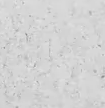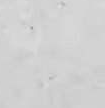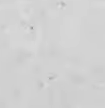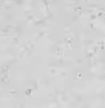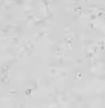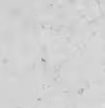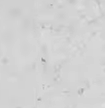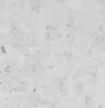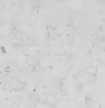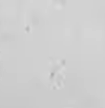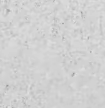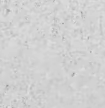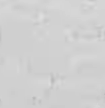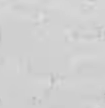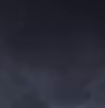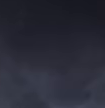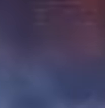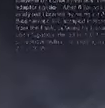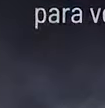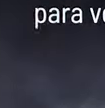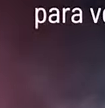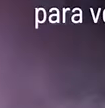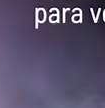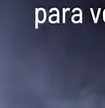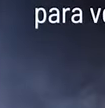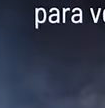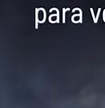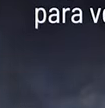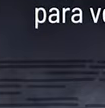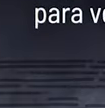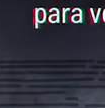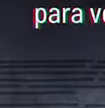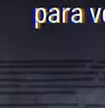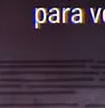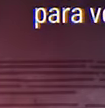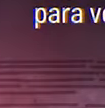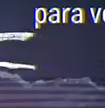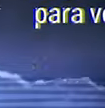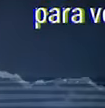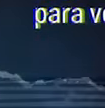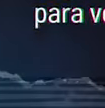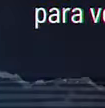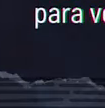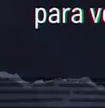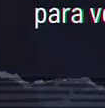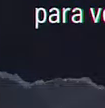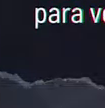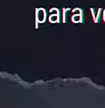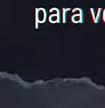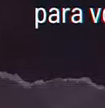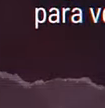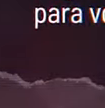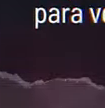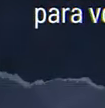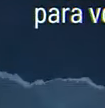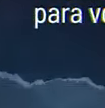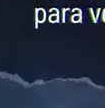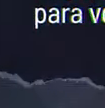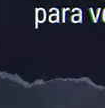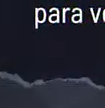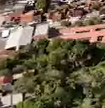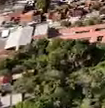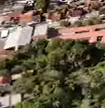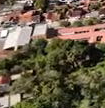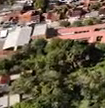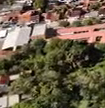brancas, Duzentão. São Miguel do Guamá, Pará. Em vídeo, dono de cerâmica em São Miguel do Guamá prometeu 200 reais aos trabalhadores para votarem em seu